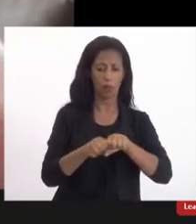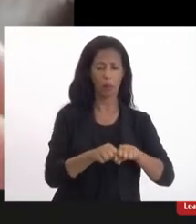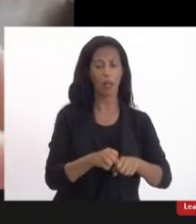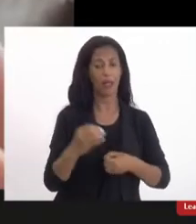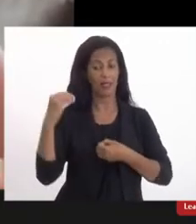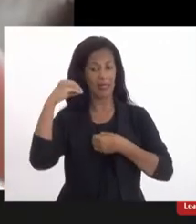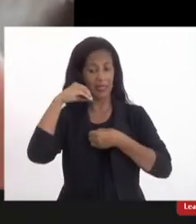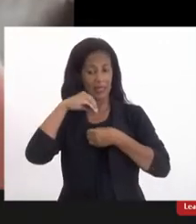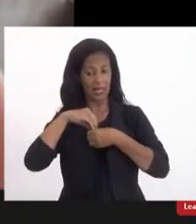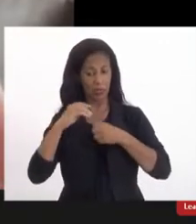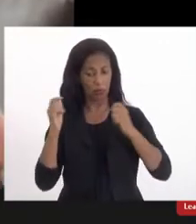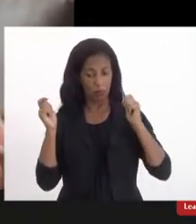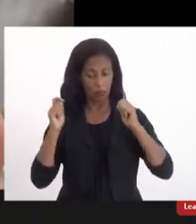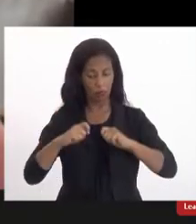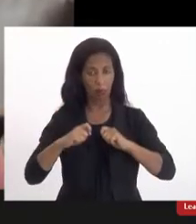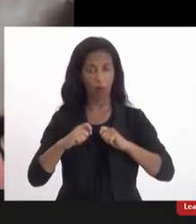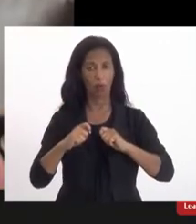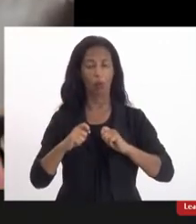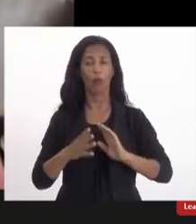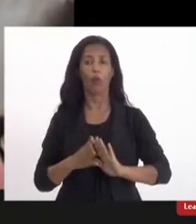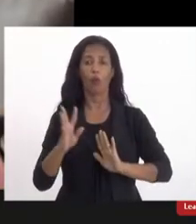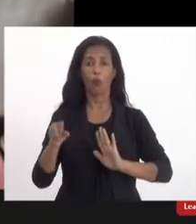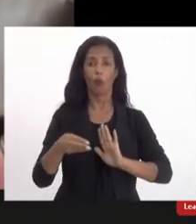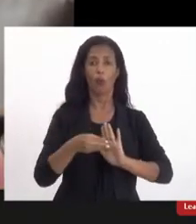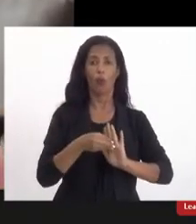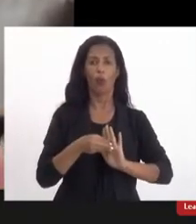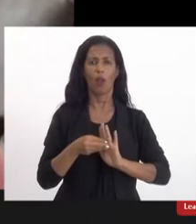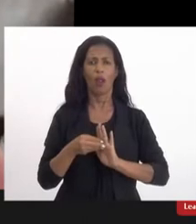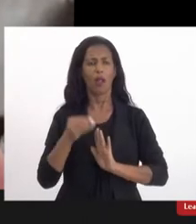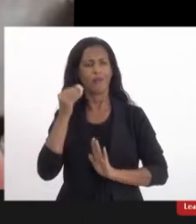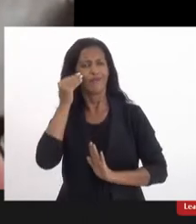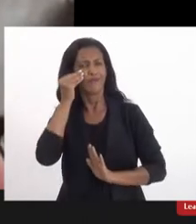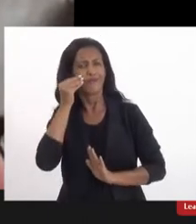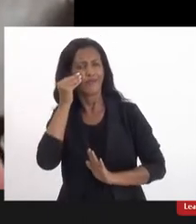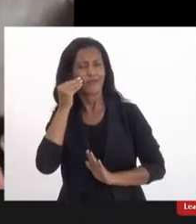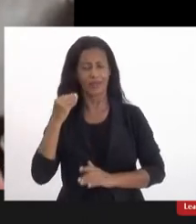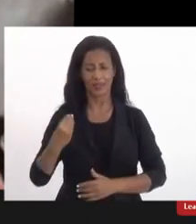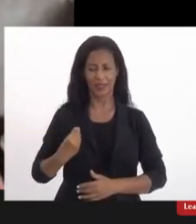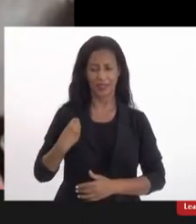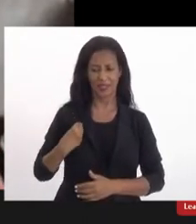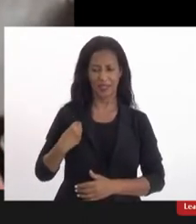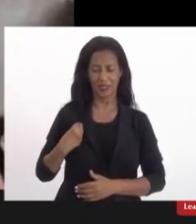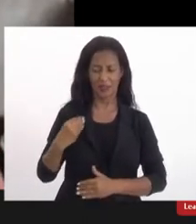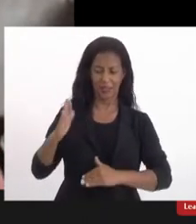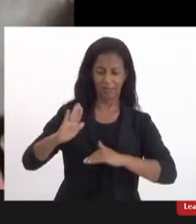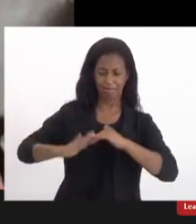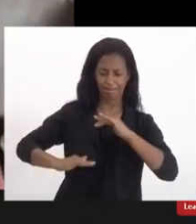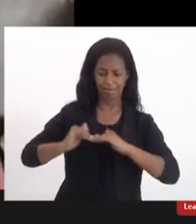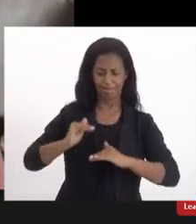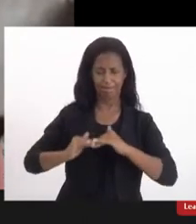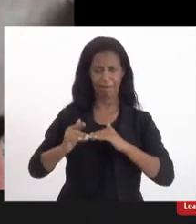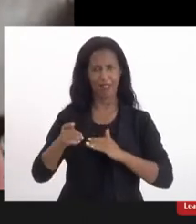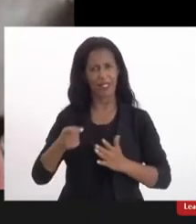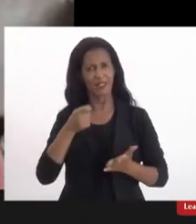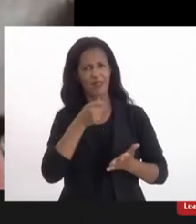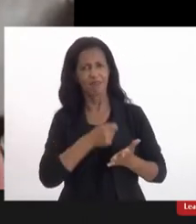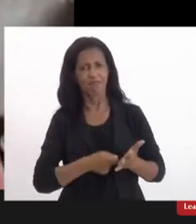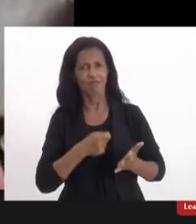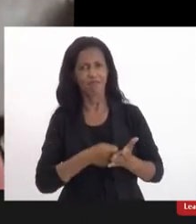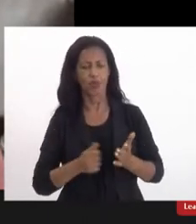tento dentro do possível colocar um pouco dessa experiência de vida e profissional nessa luta